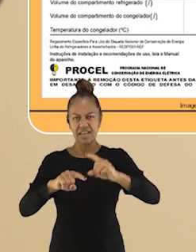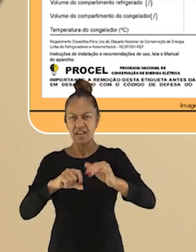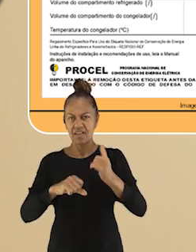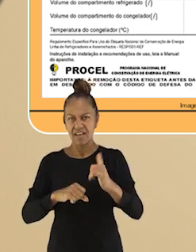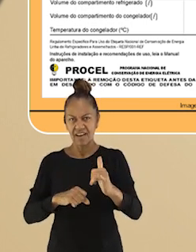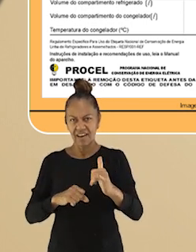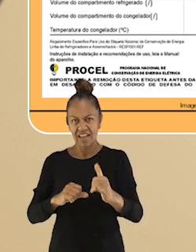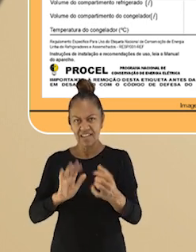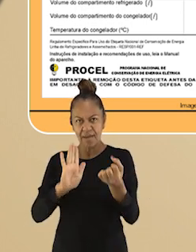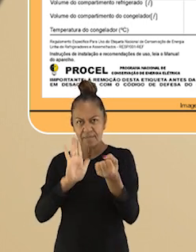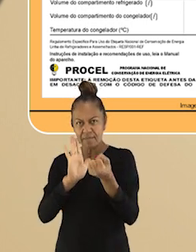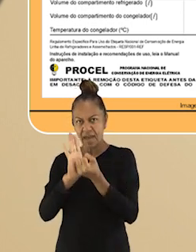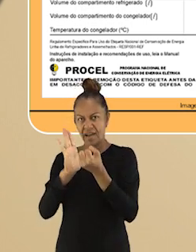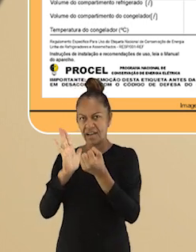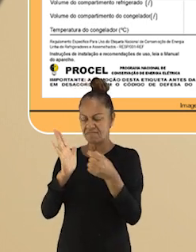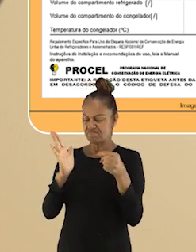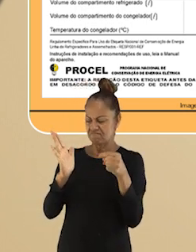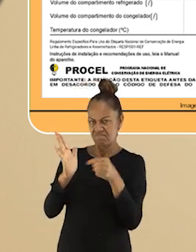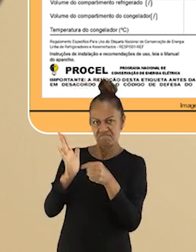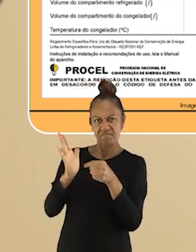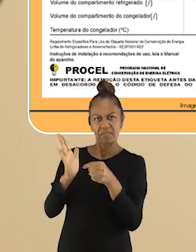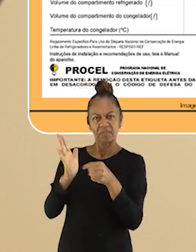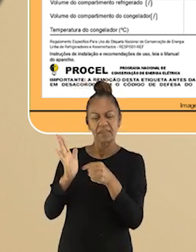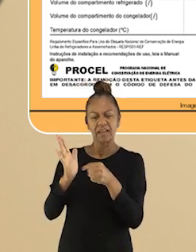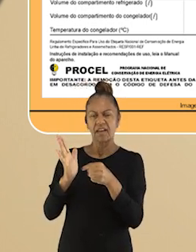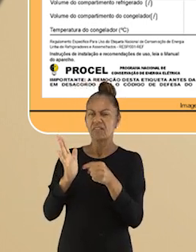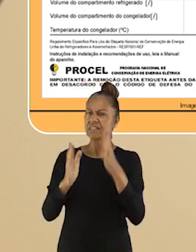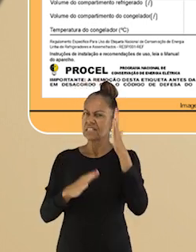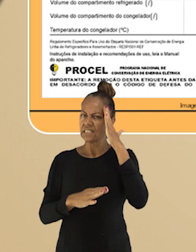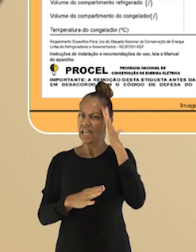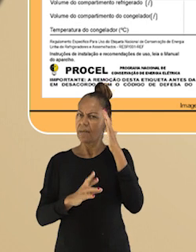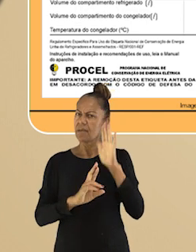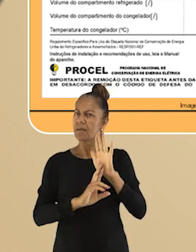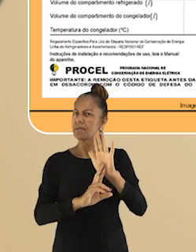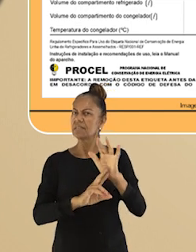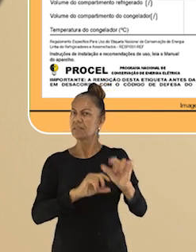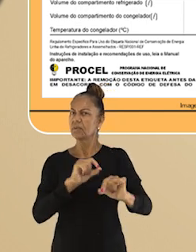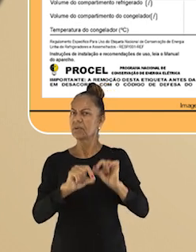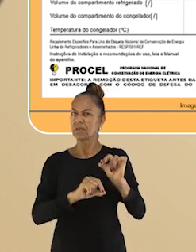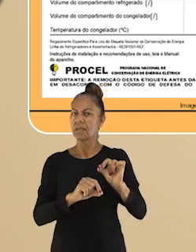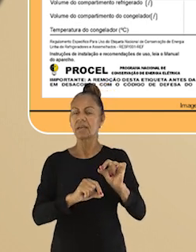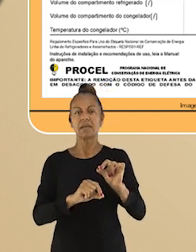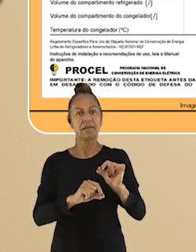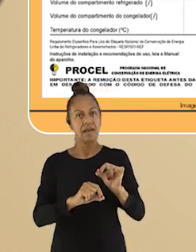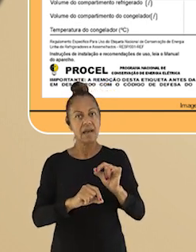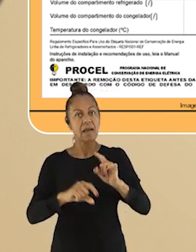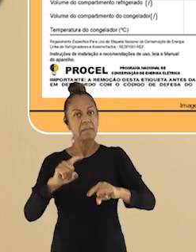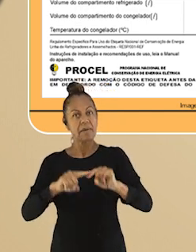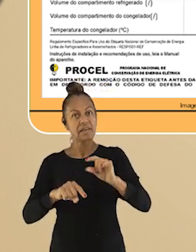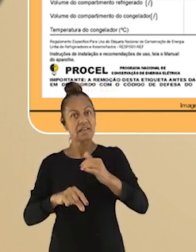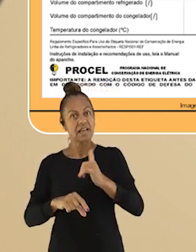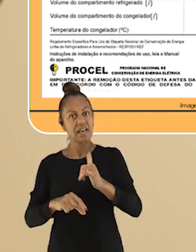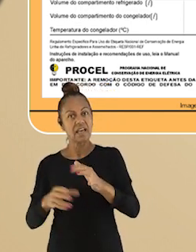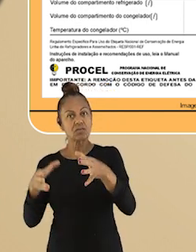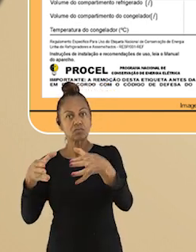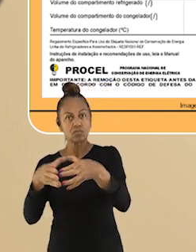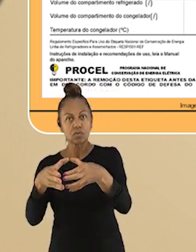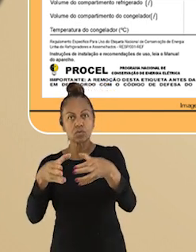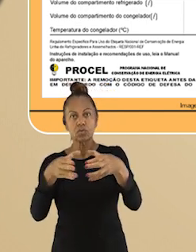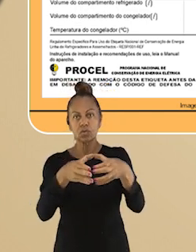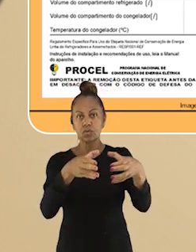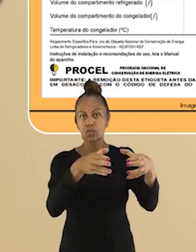por aí esse selo de classificação nos eletrodomésticos? Você sabe o que ele representa? Bom, isso